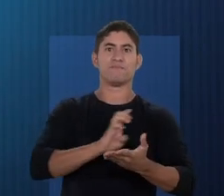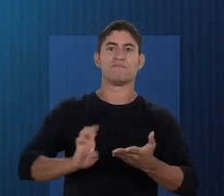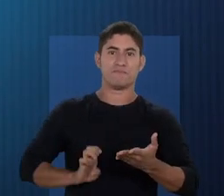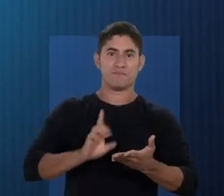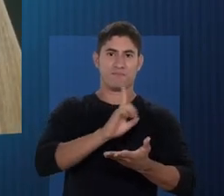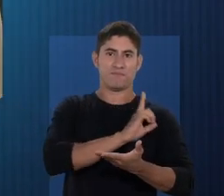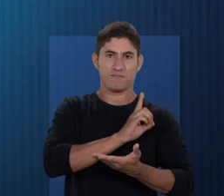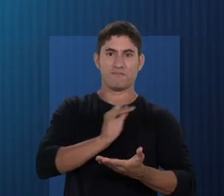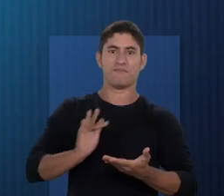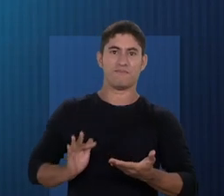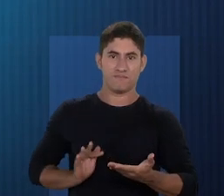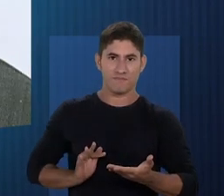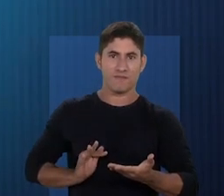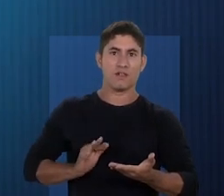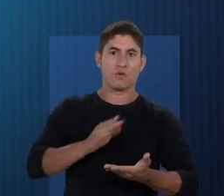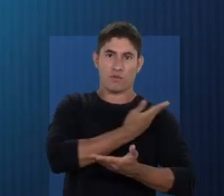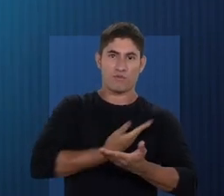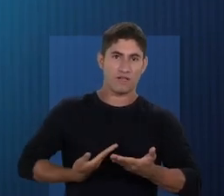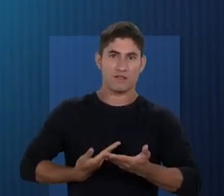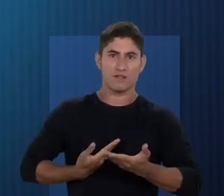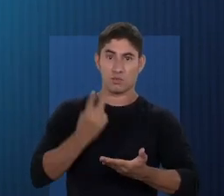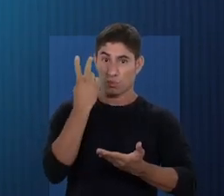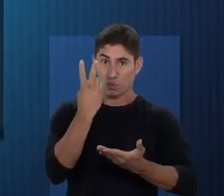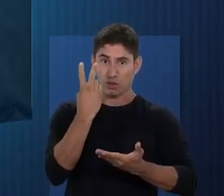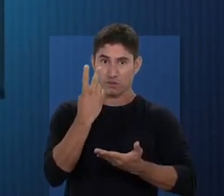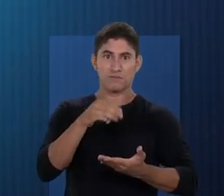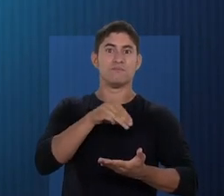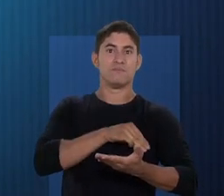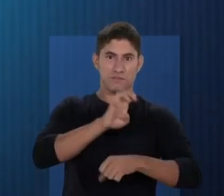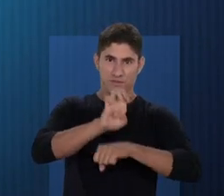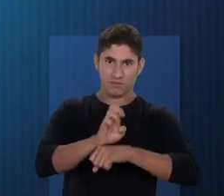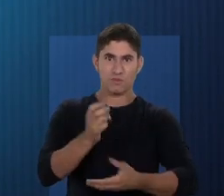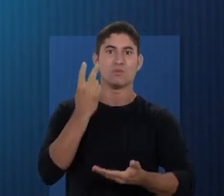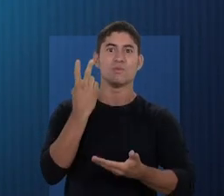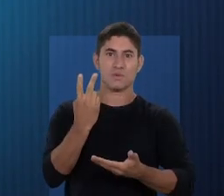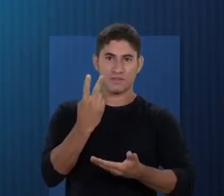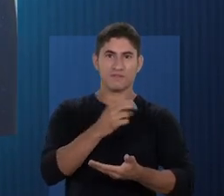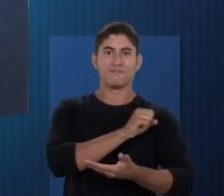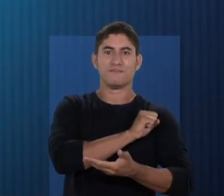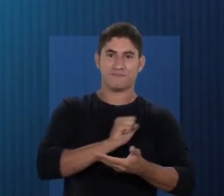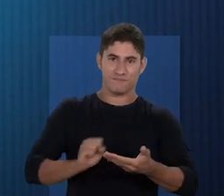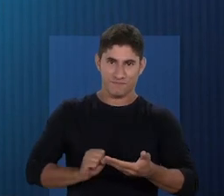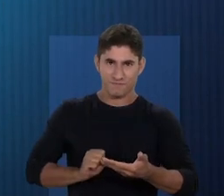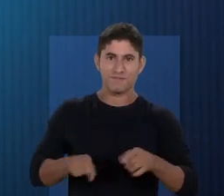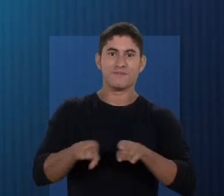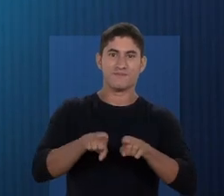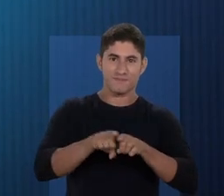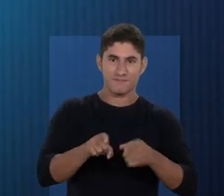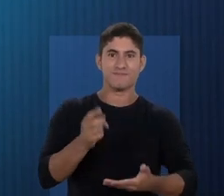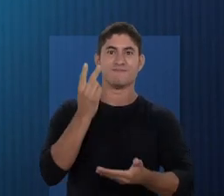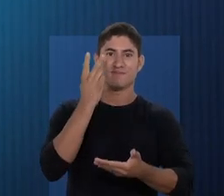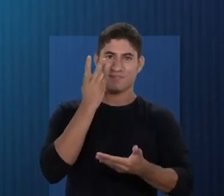deputado estadual, deputado federal, governador duas vezes, ministro de Estado duas vezes, senador da